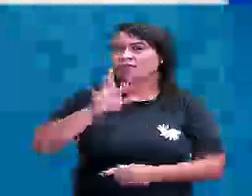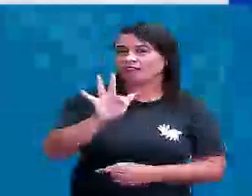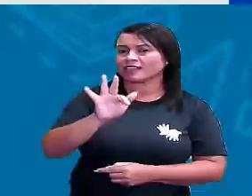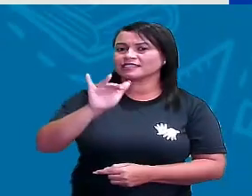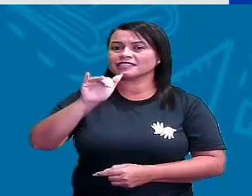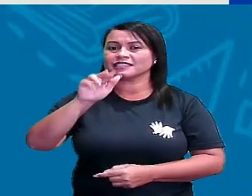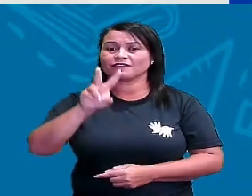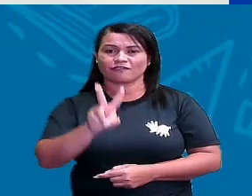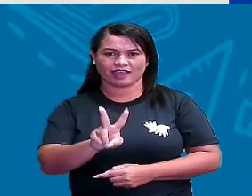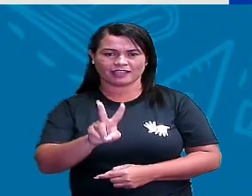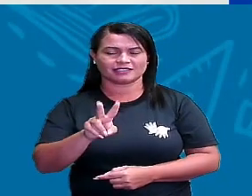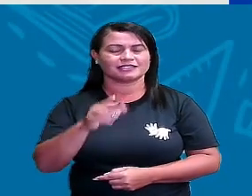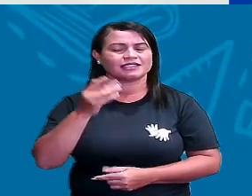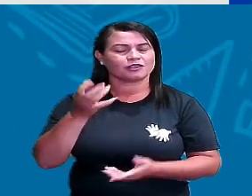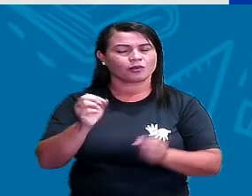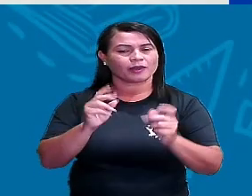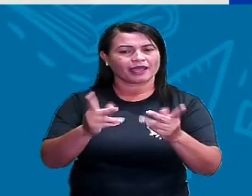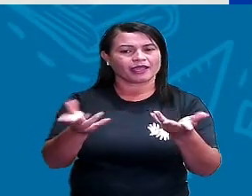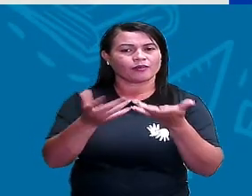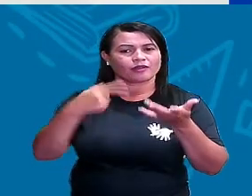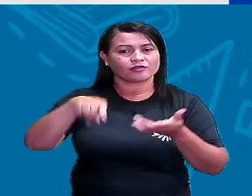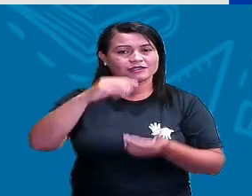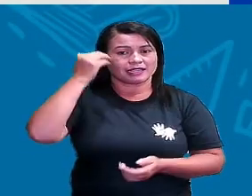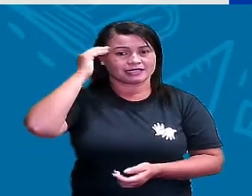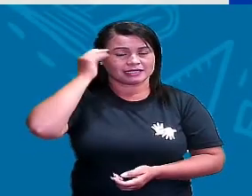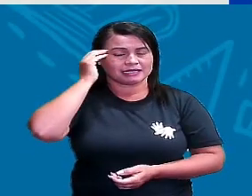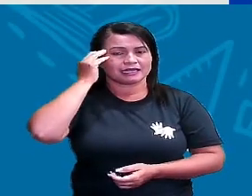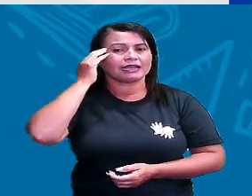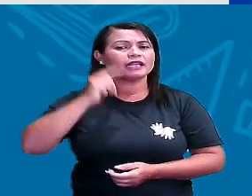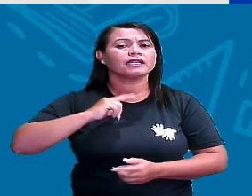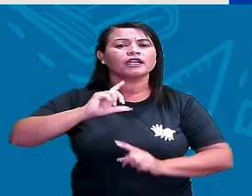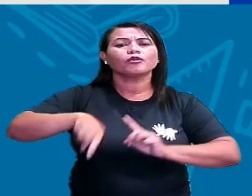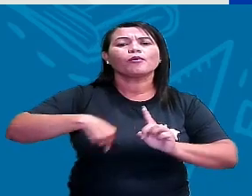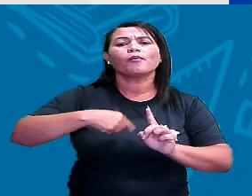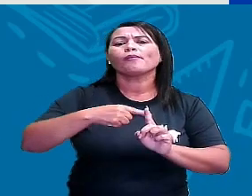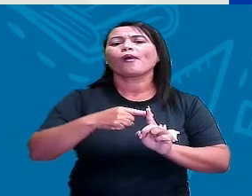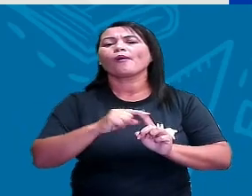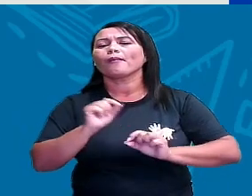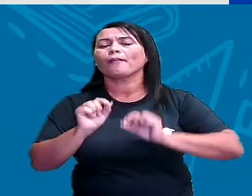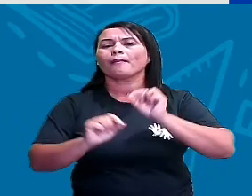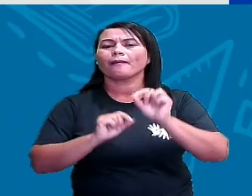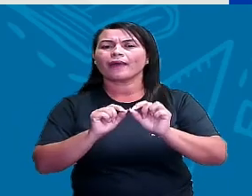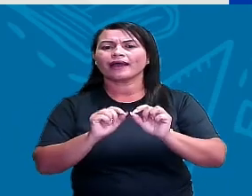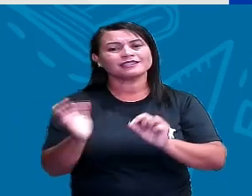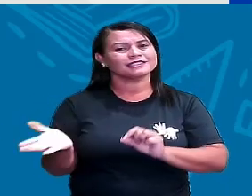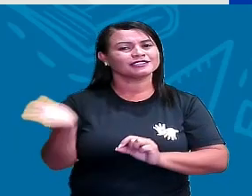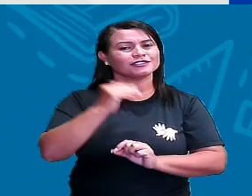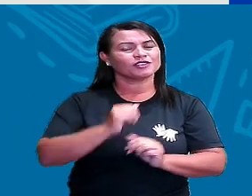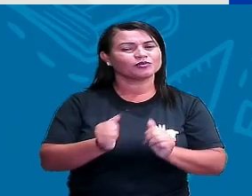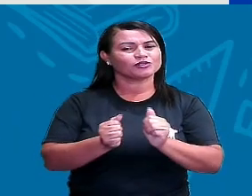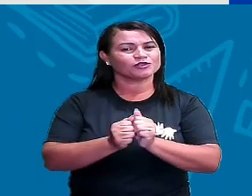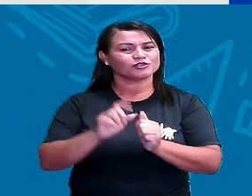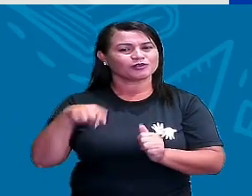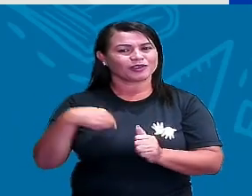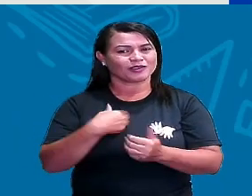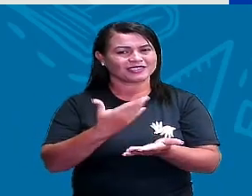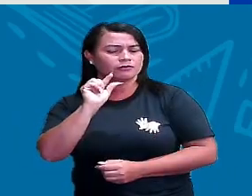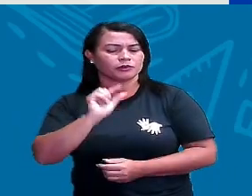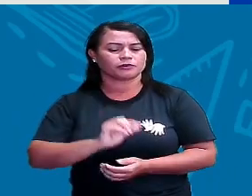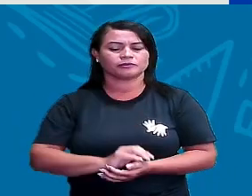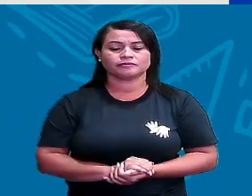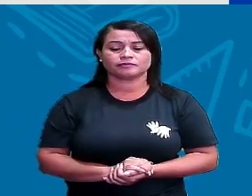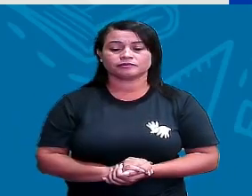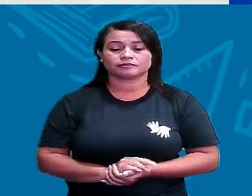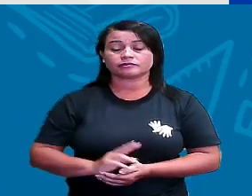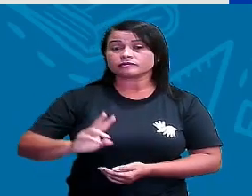Ok? Então eu quero aí que vocês compreendam um pouco mais sobre isso e vamos seguir com a nossa aula.